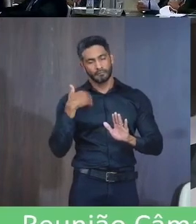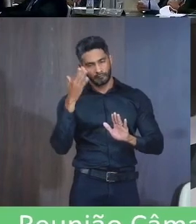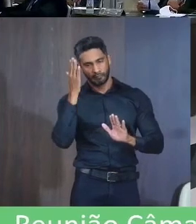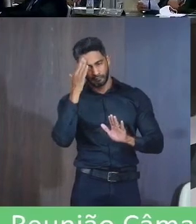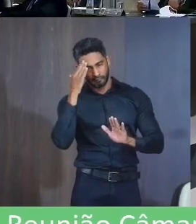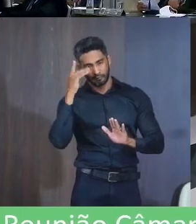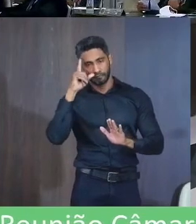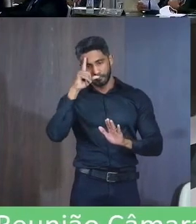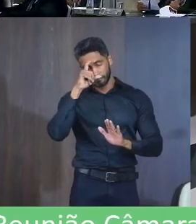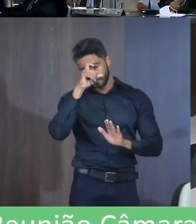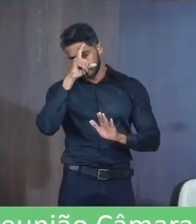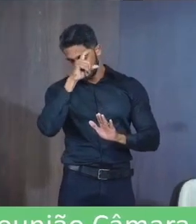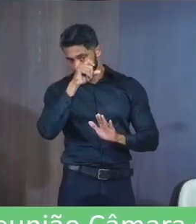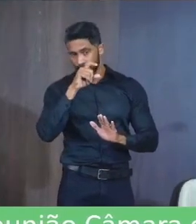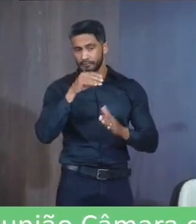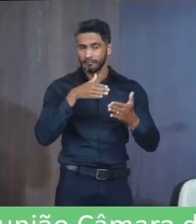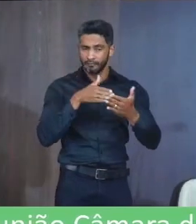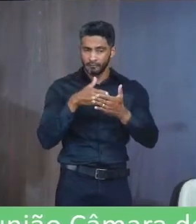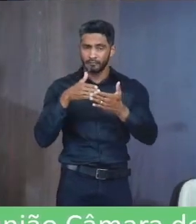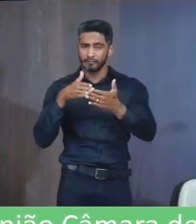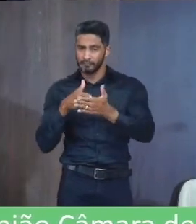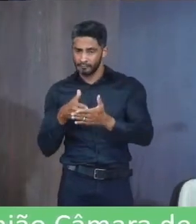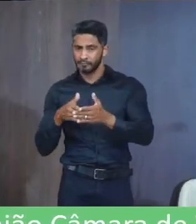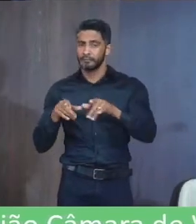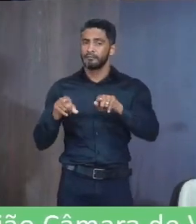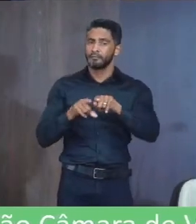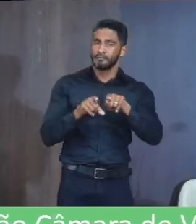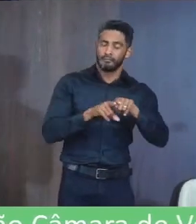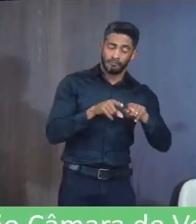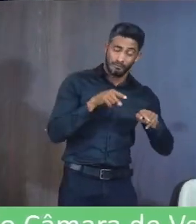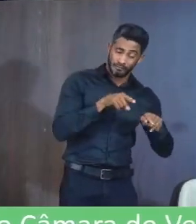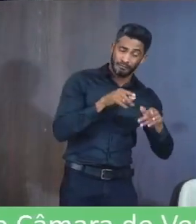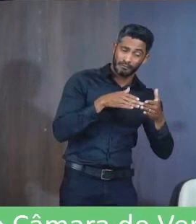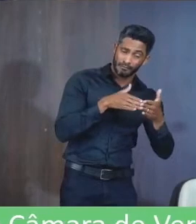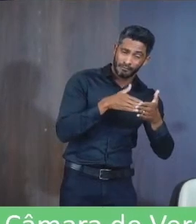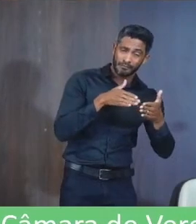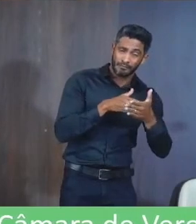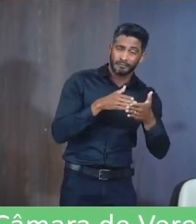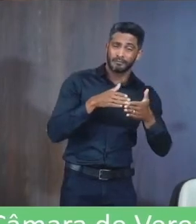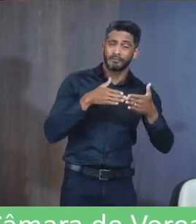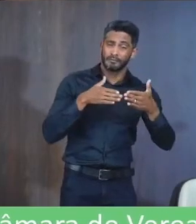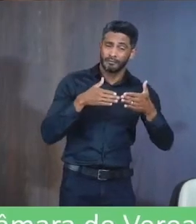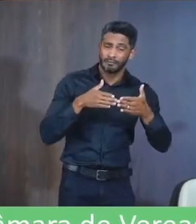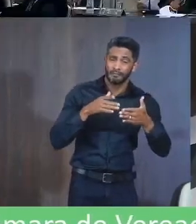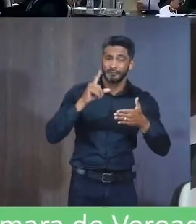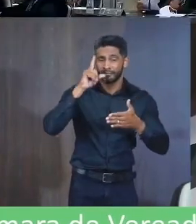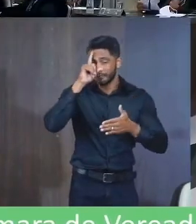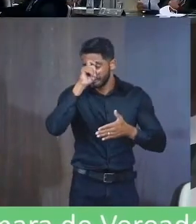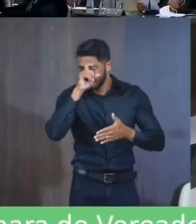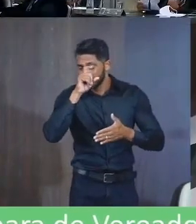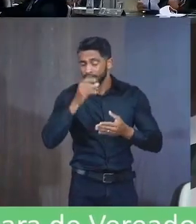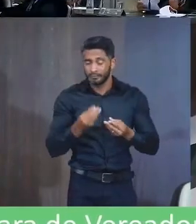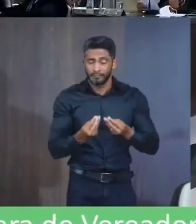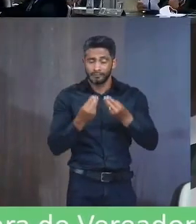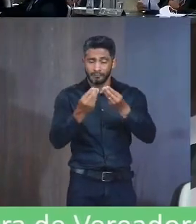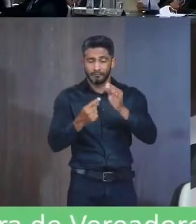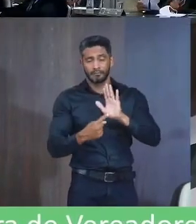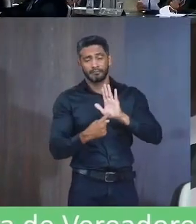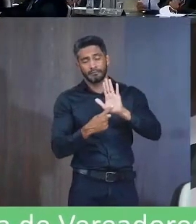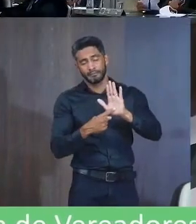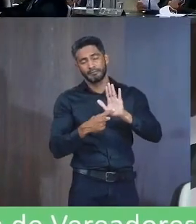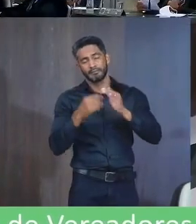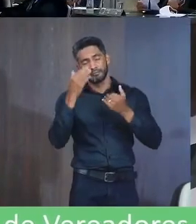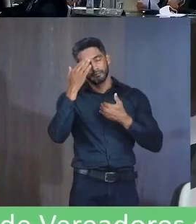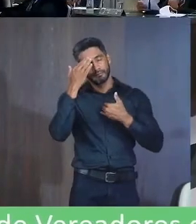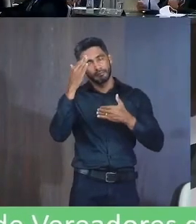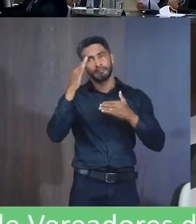sabe Das dificuldades Dos limites E em função Dessas dificuldades Desses limites É que nós estamos Entrando com esse Projeto Mas sou muito